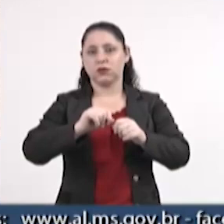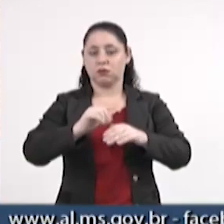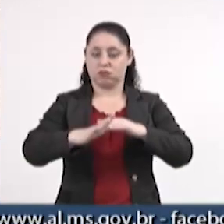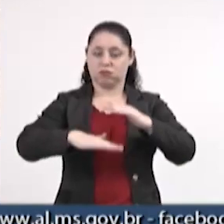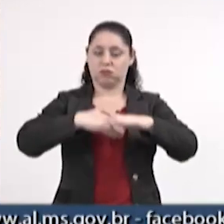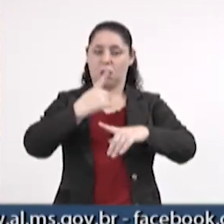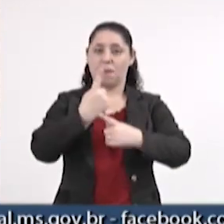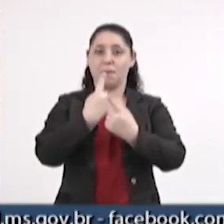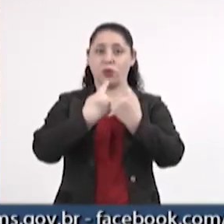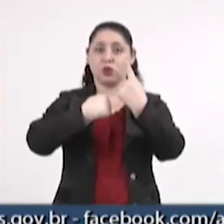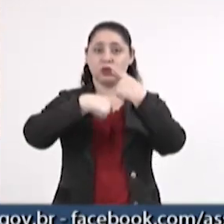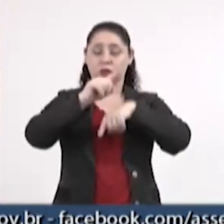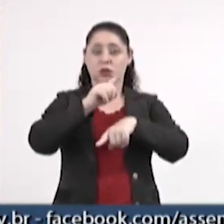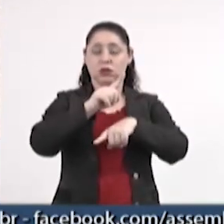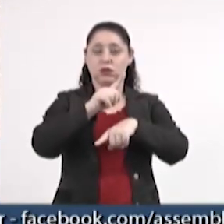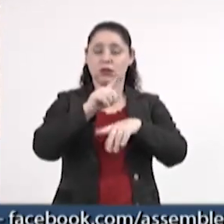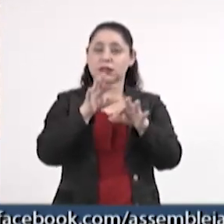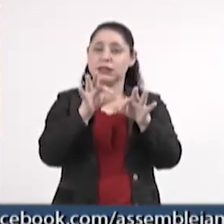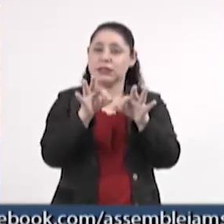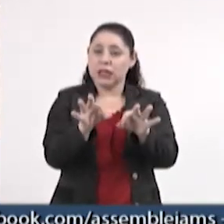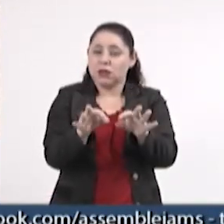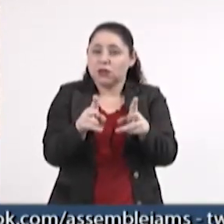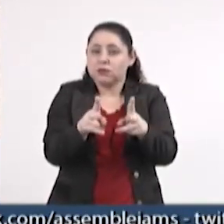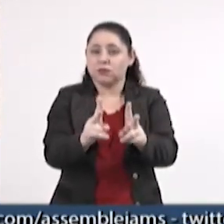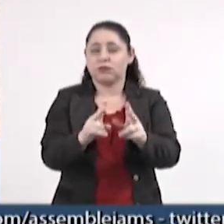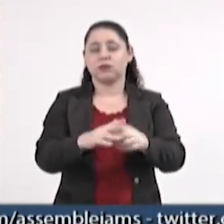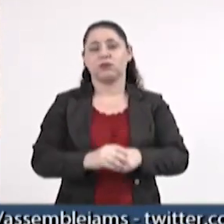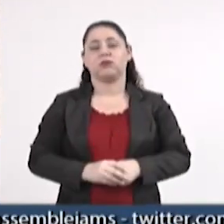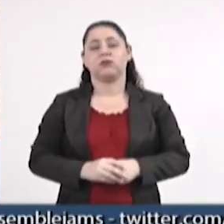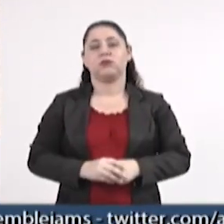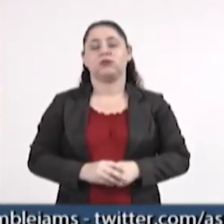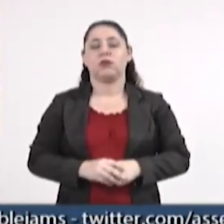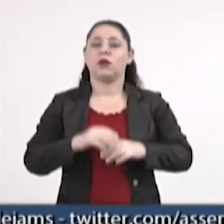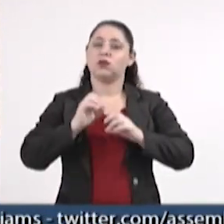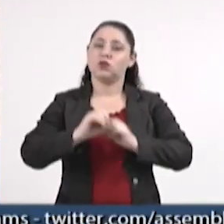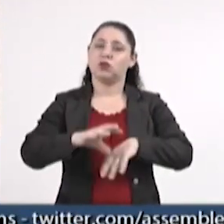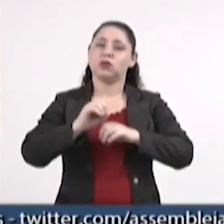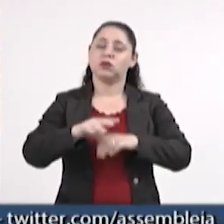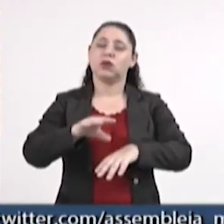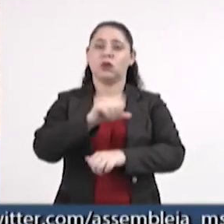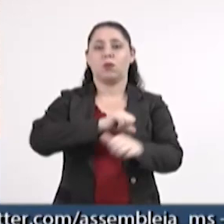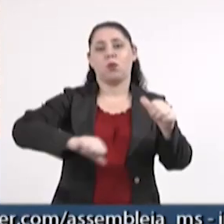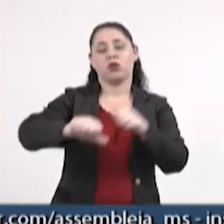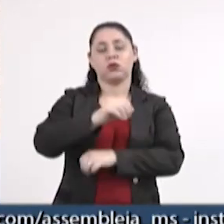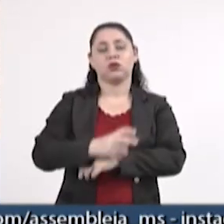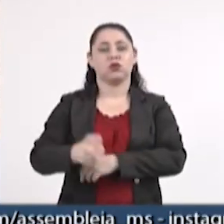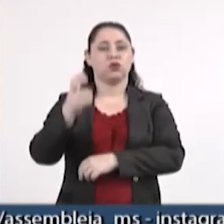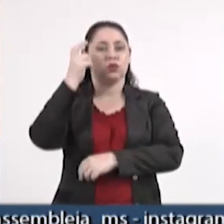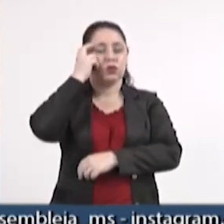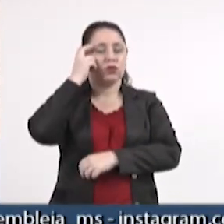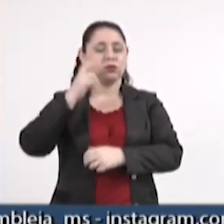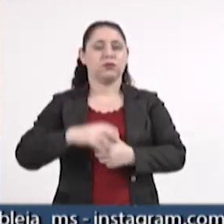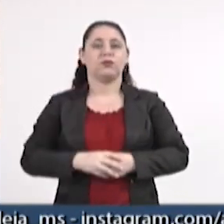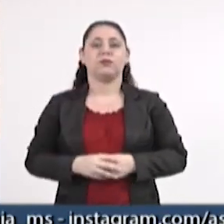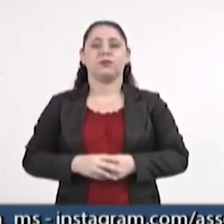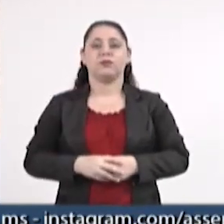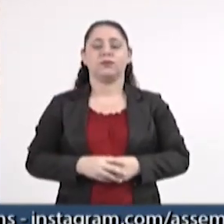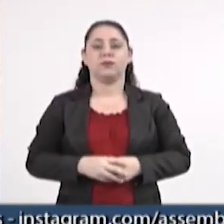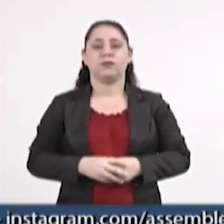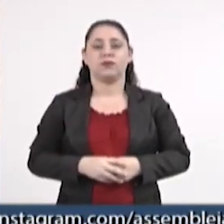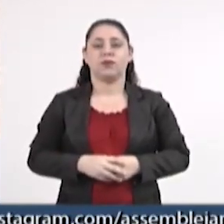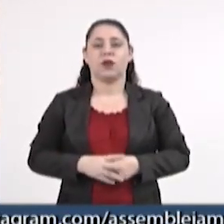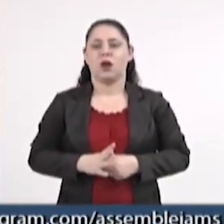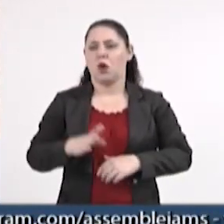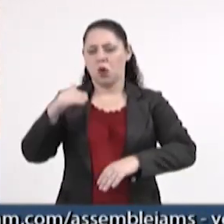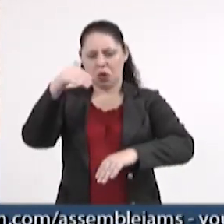a mudança sólida, permanente. A educação, a mudança de cultura, a não